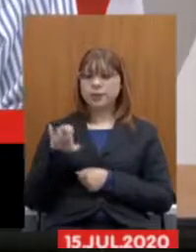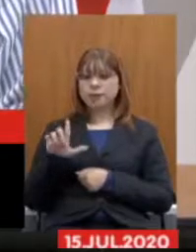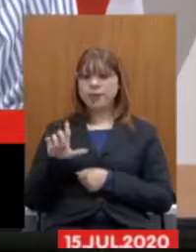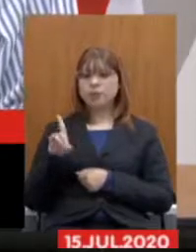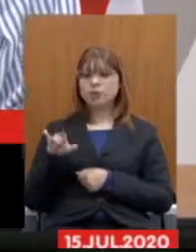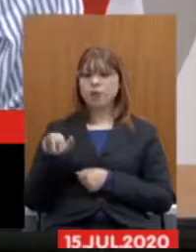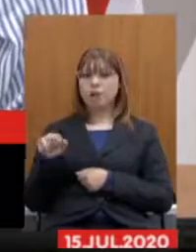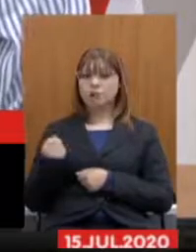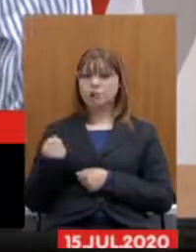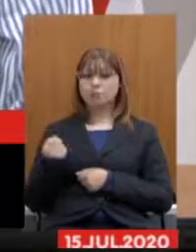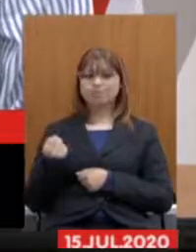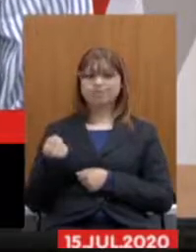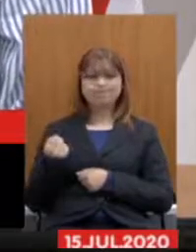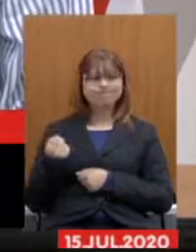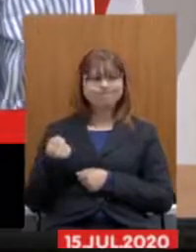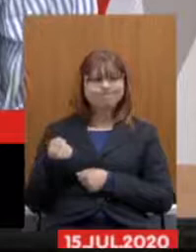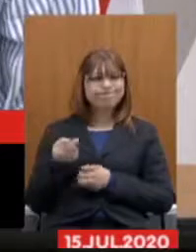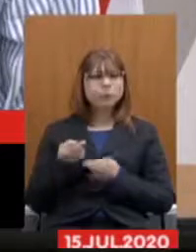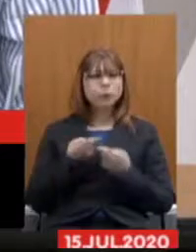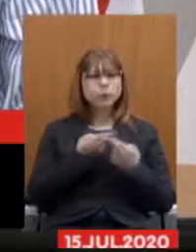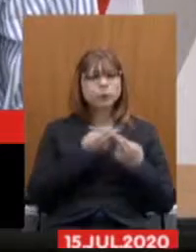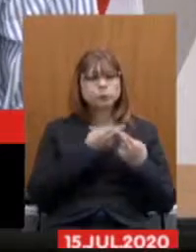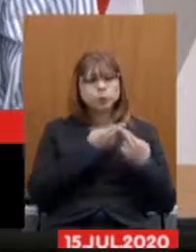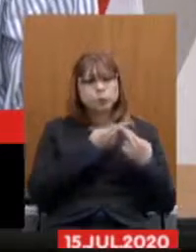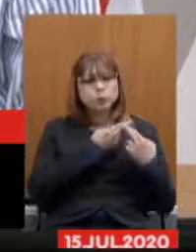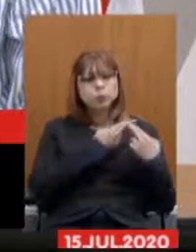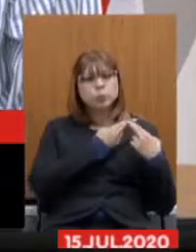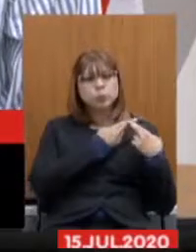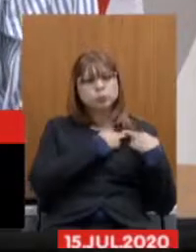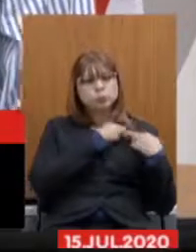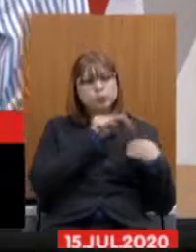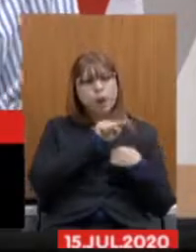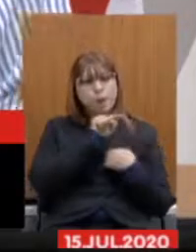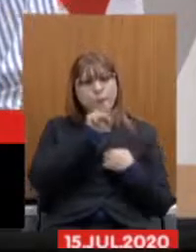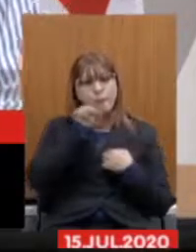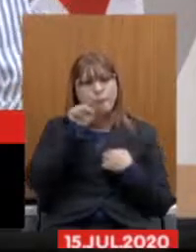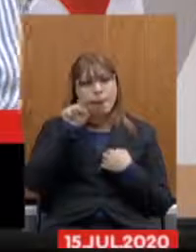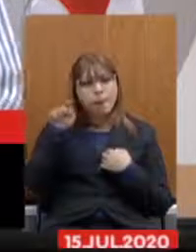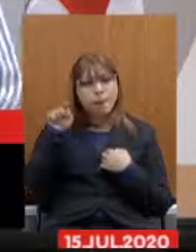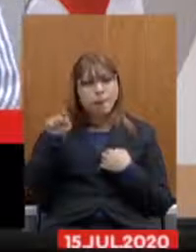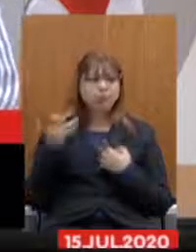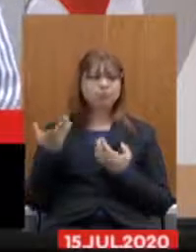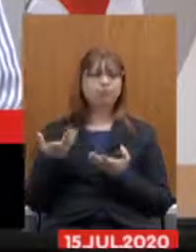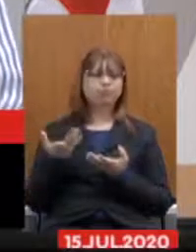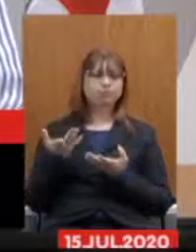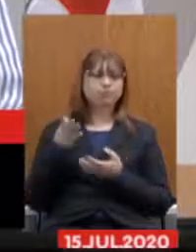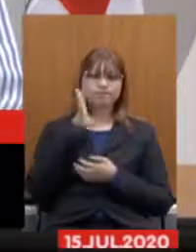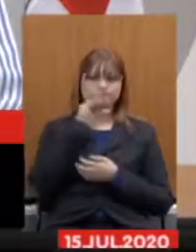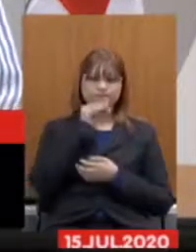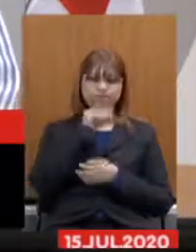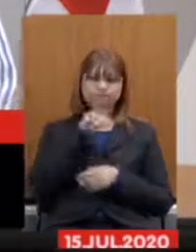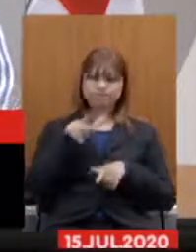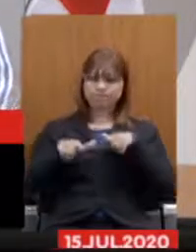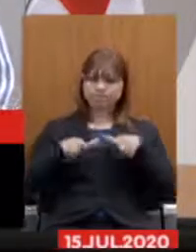responsabilidade que tem todos os profissionais que estão no sistema de saúde